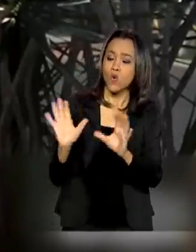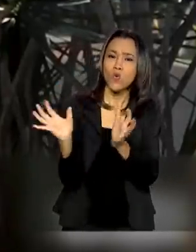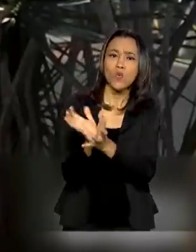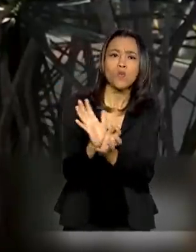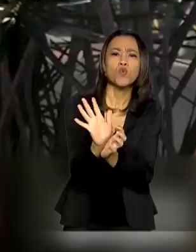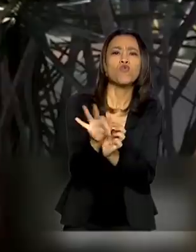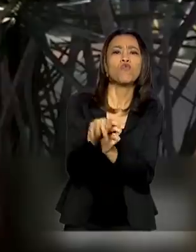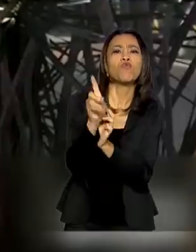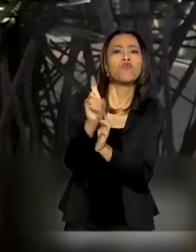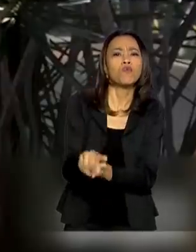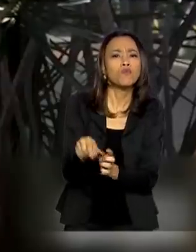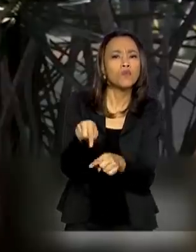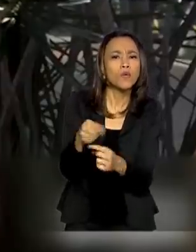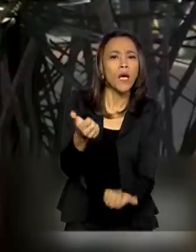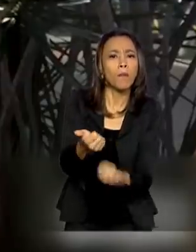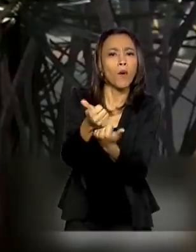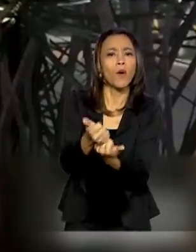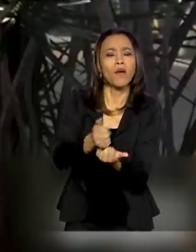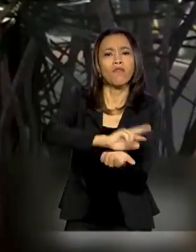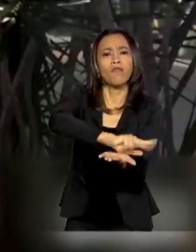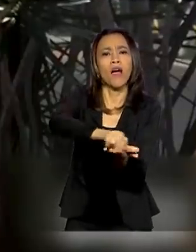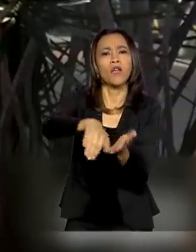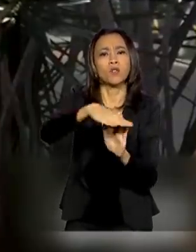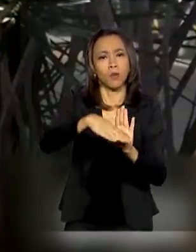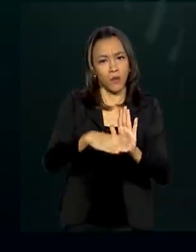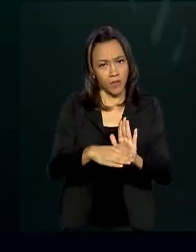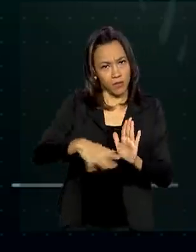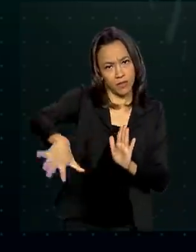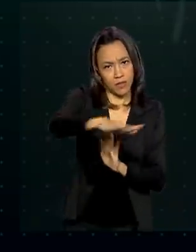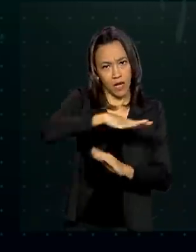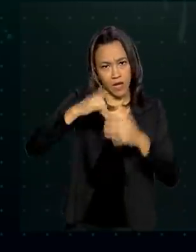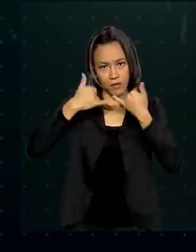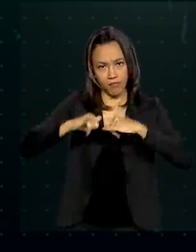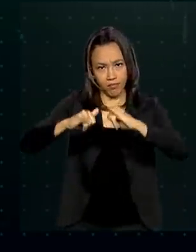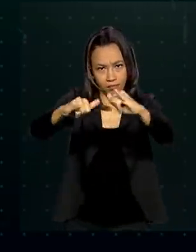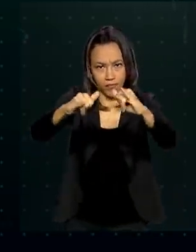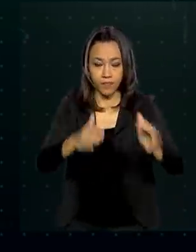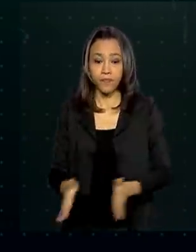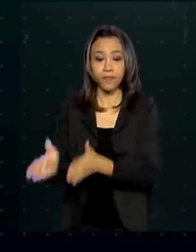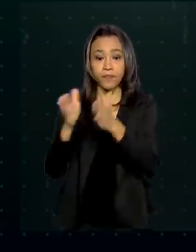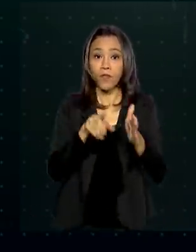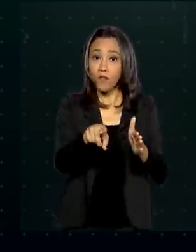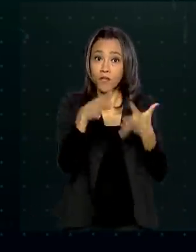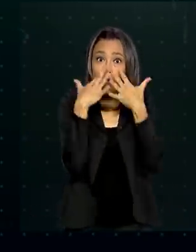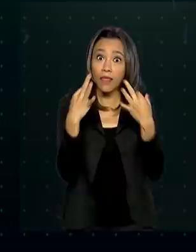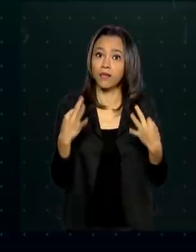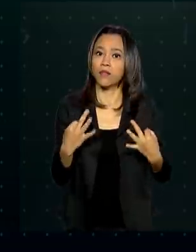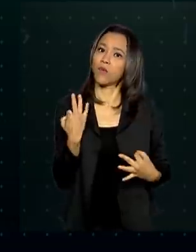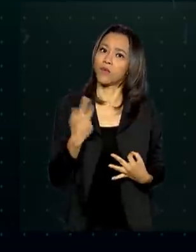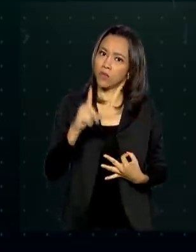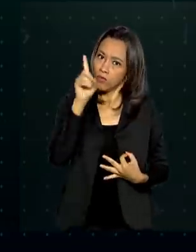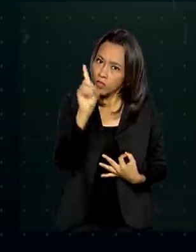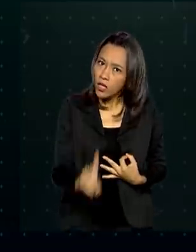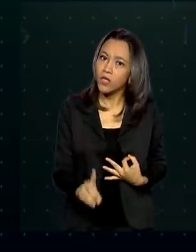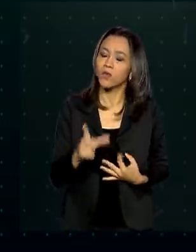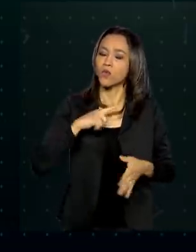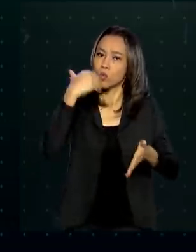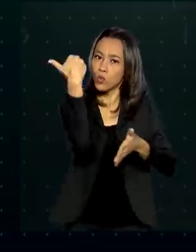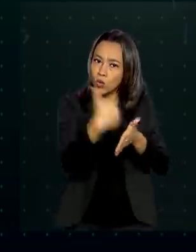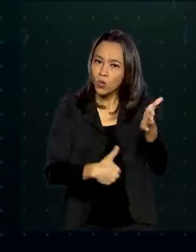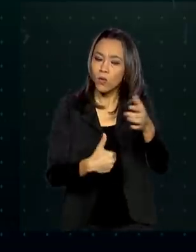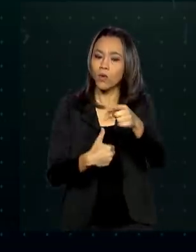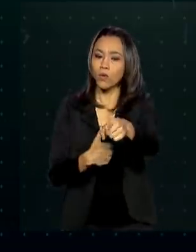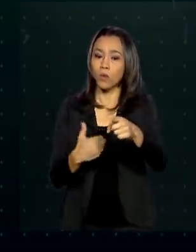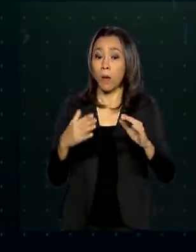diversos programas do setor elétrico no país. Fique atento aos seus direitos. O desconto vale